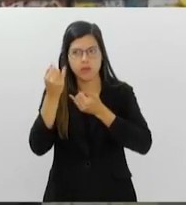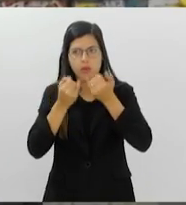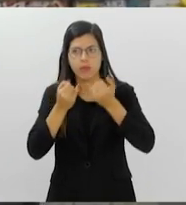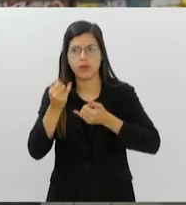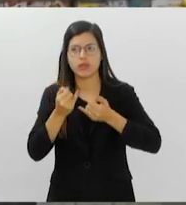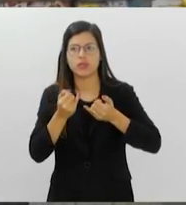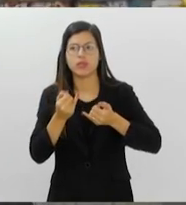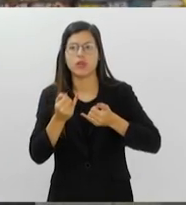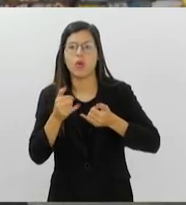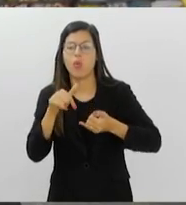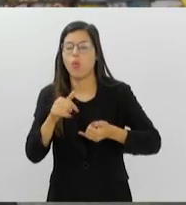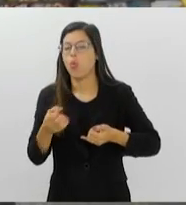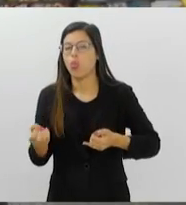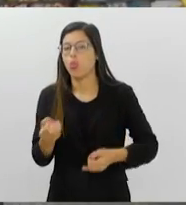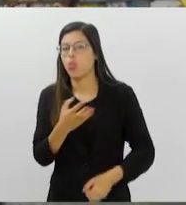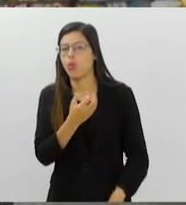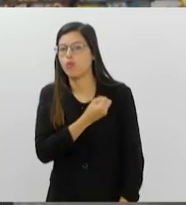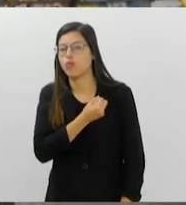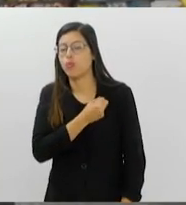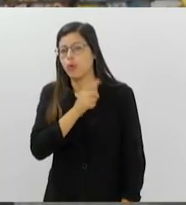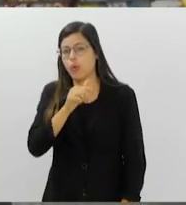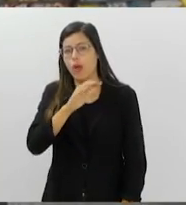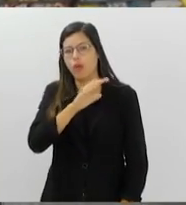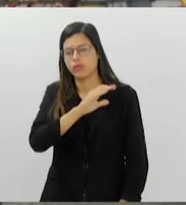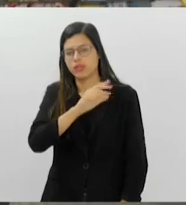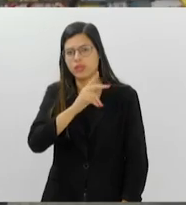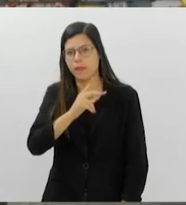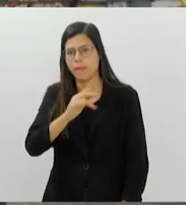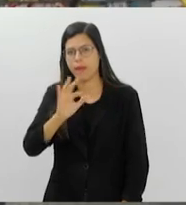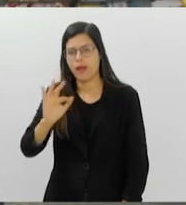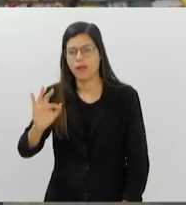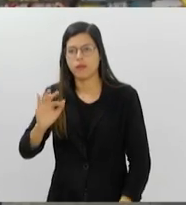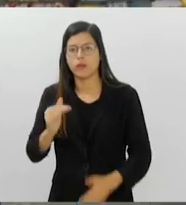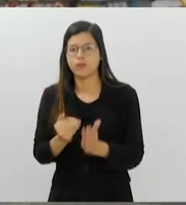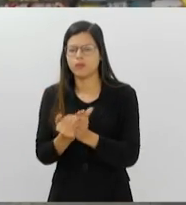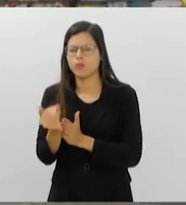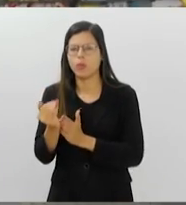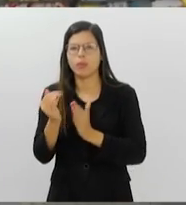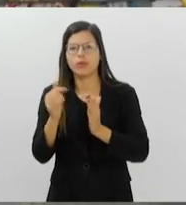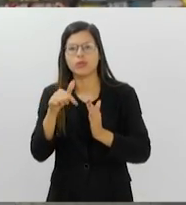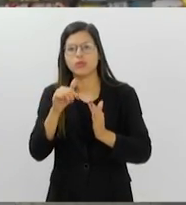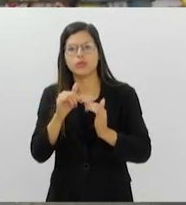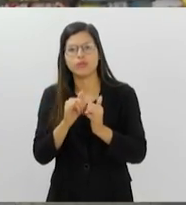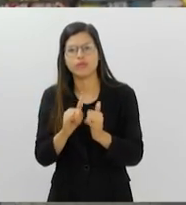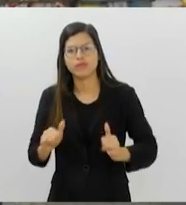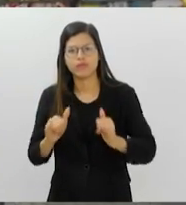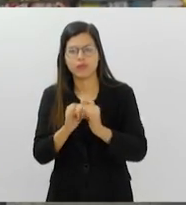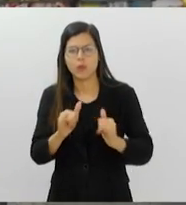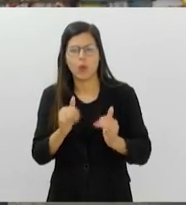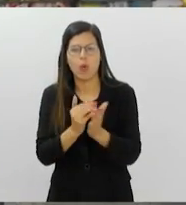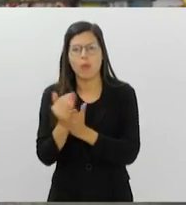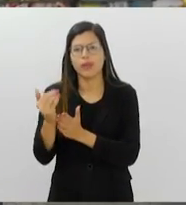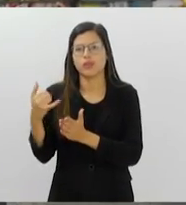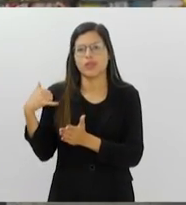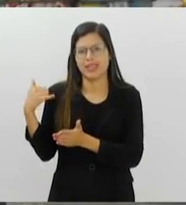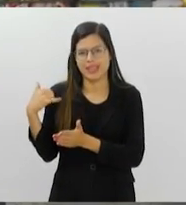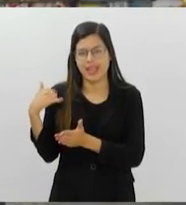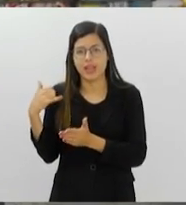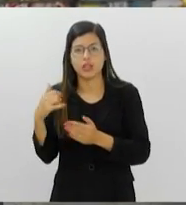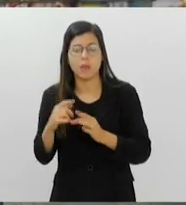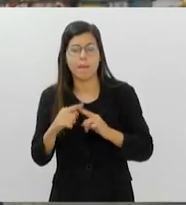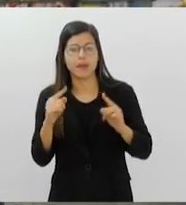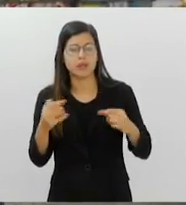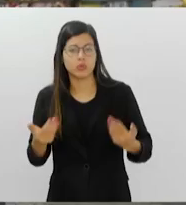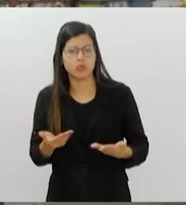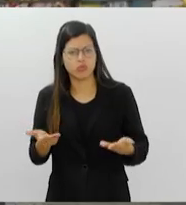número será o CPF. E no início, essa campanha começou de acordo com a faixa etária da população, mas hoje já está disponível.